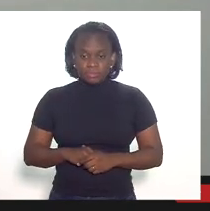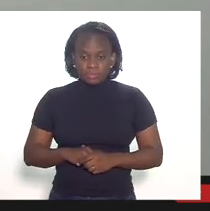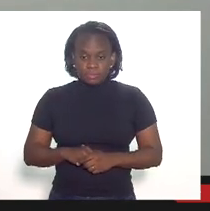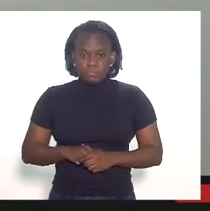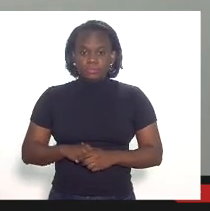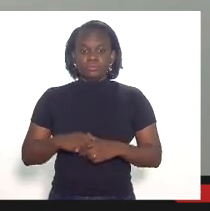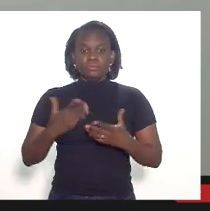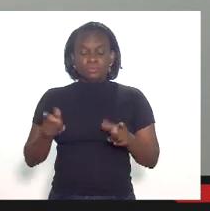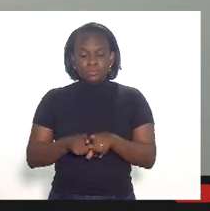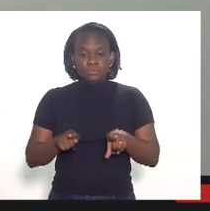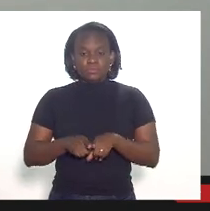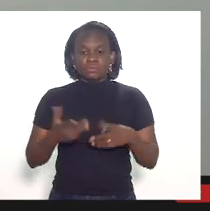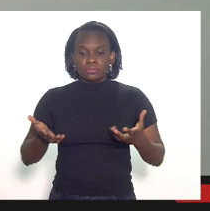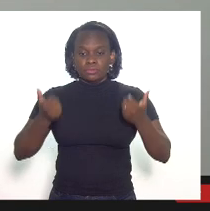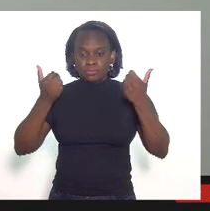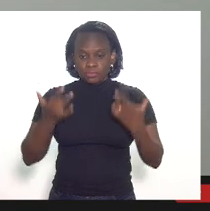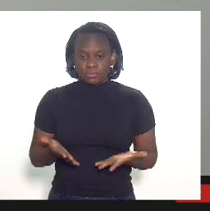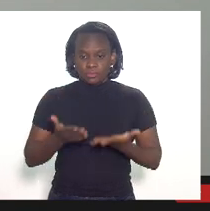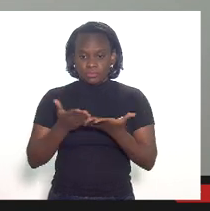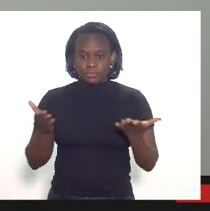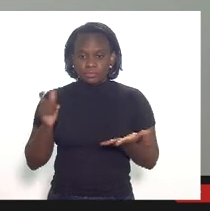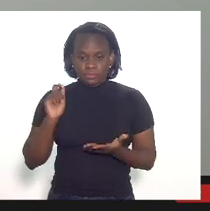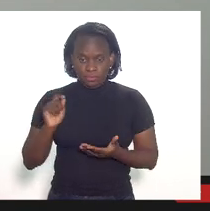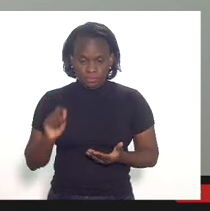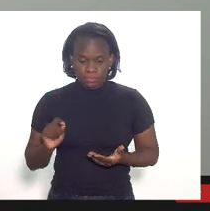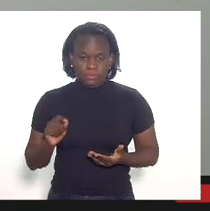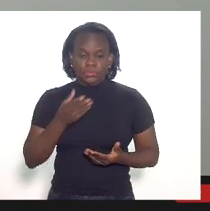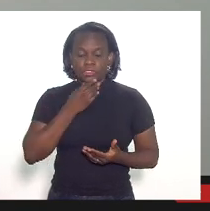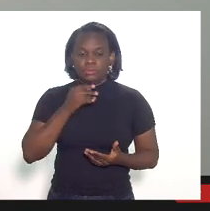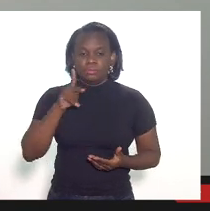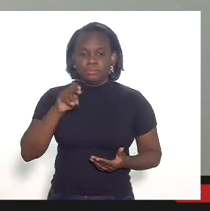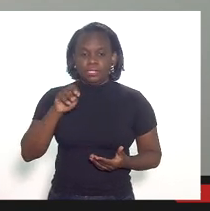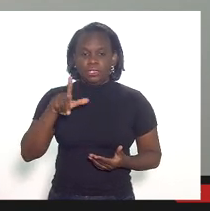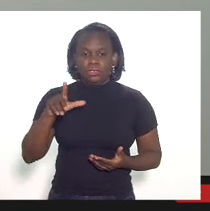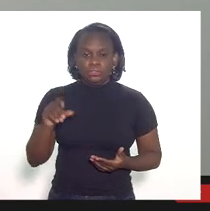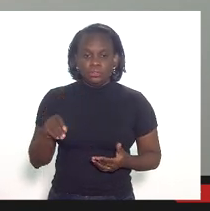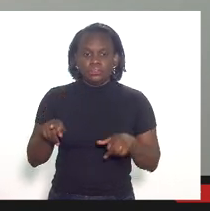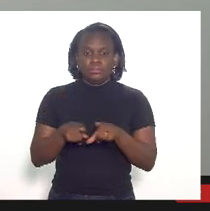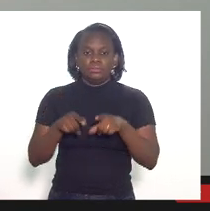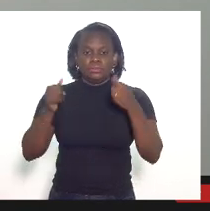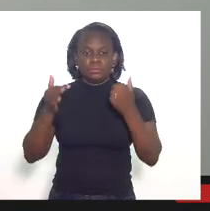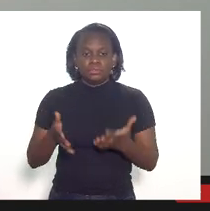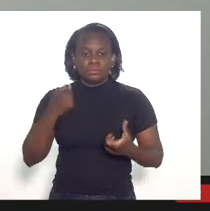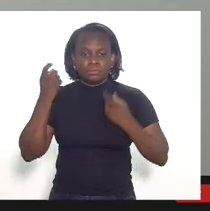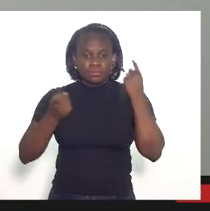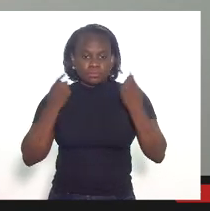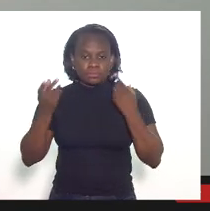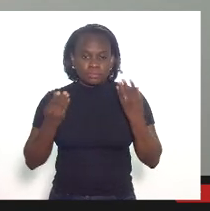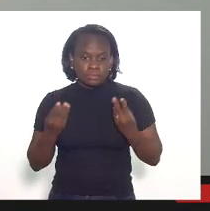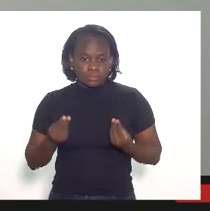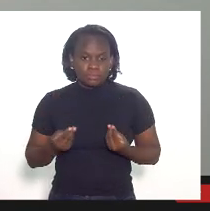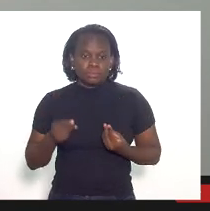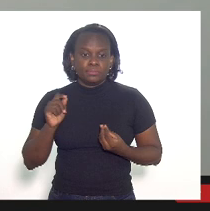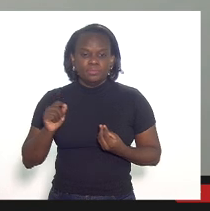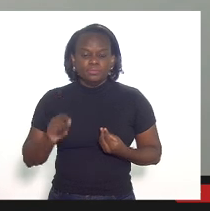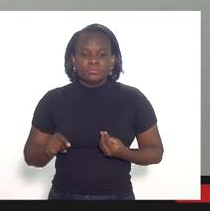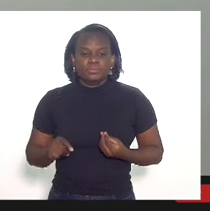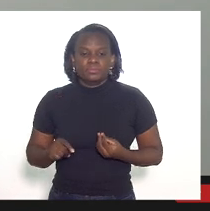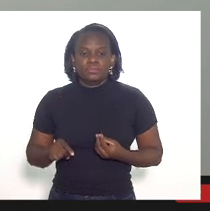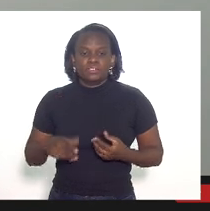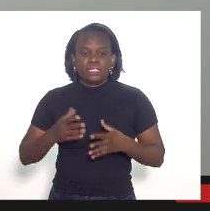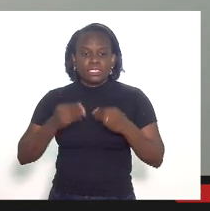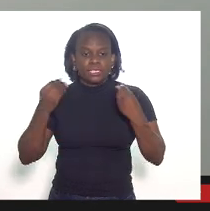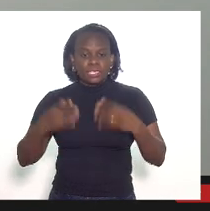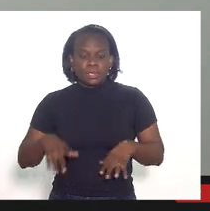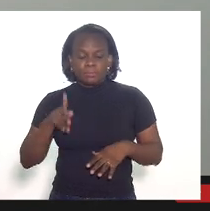o que eu queria também trazer aos senhores é algo que o doutor Paulo também falou aqui e nos preocupa muito tá bom senhores deputados são os